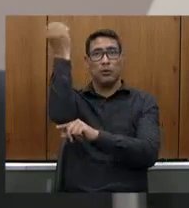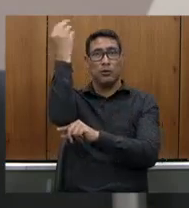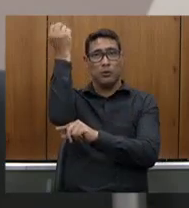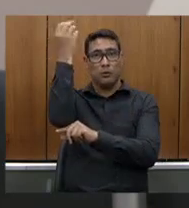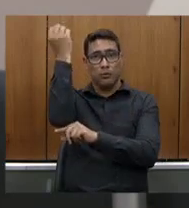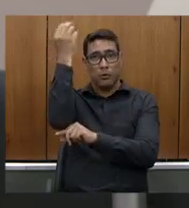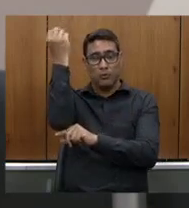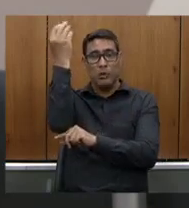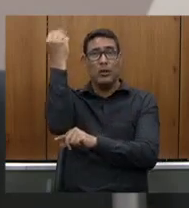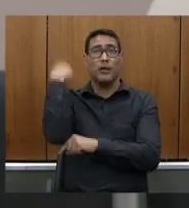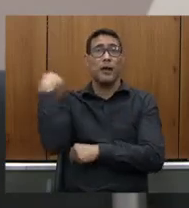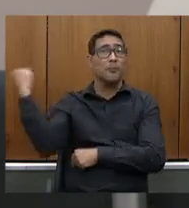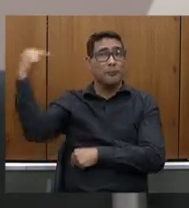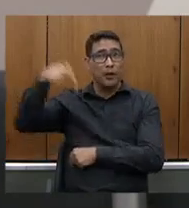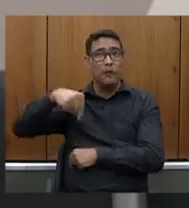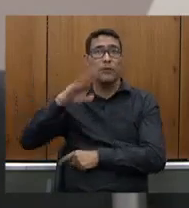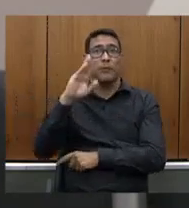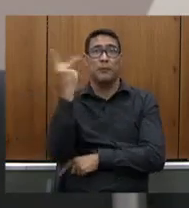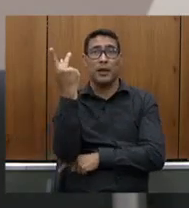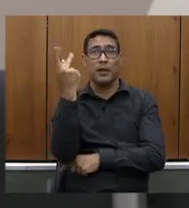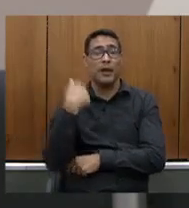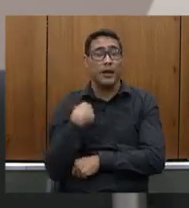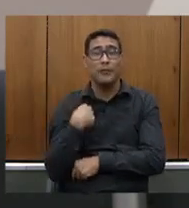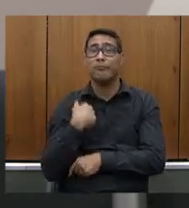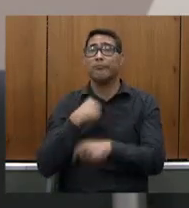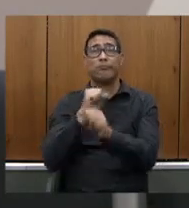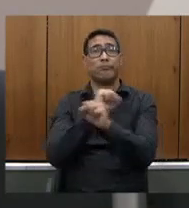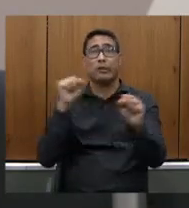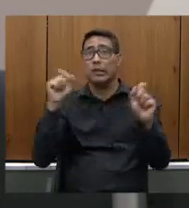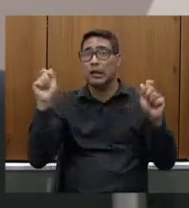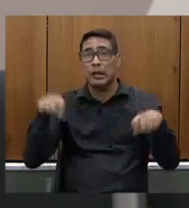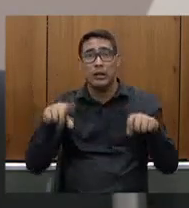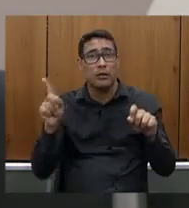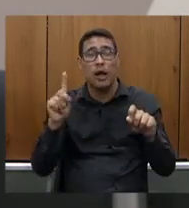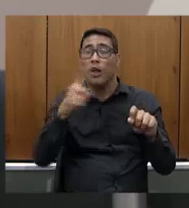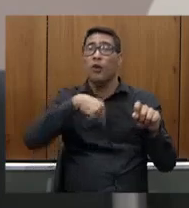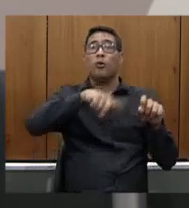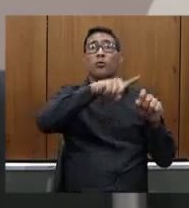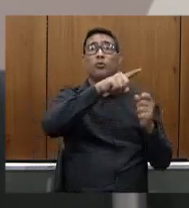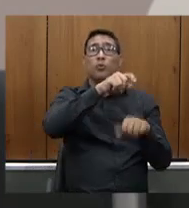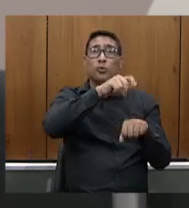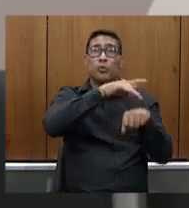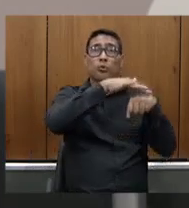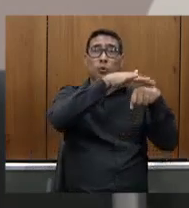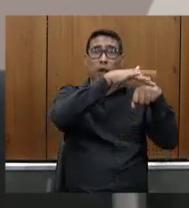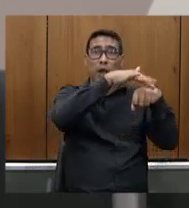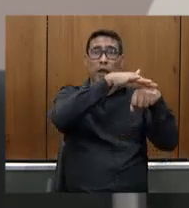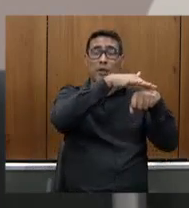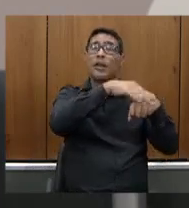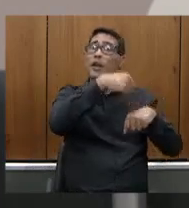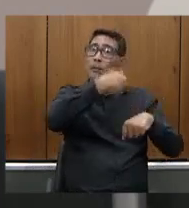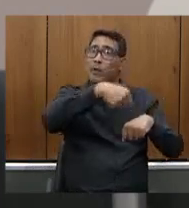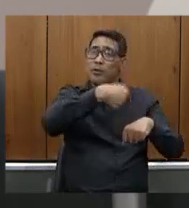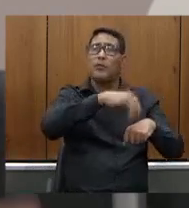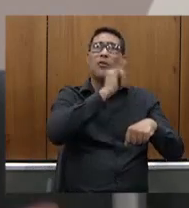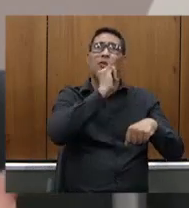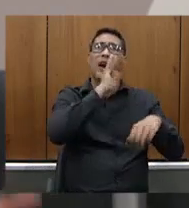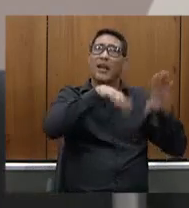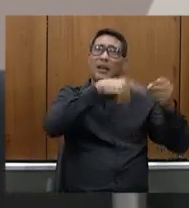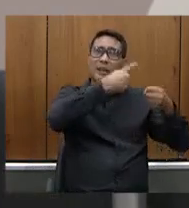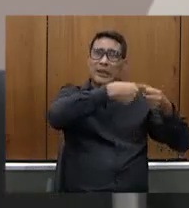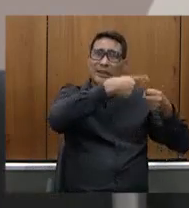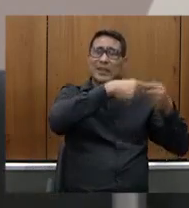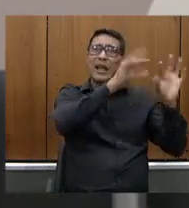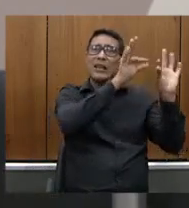Horizonte por exemplo é inconcebível os doentes precisarem deslocar de pontos tão distantes